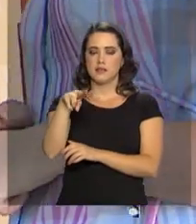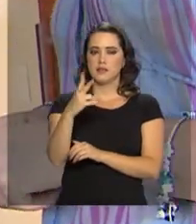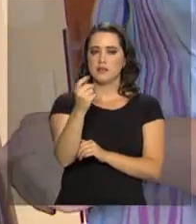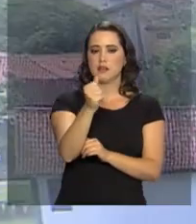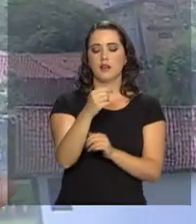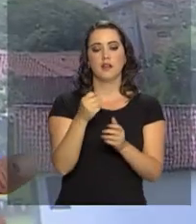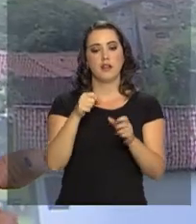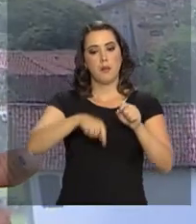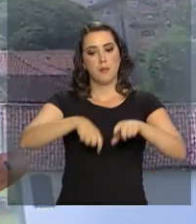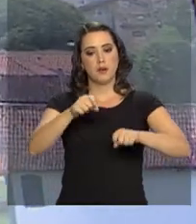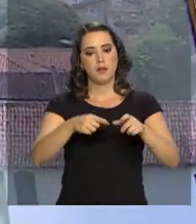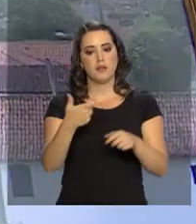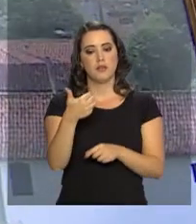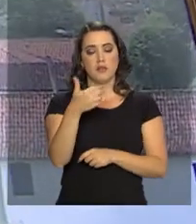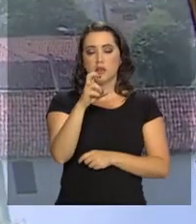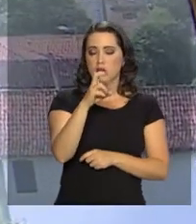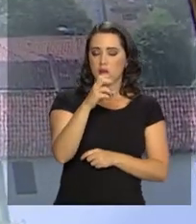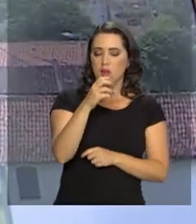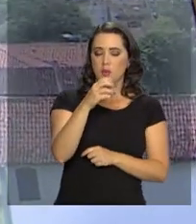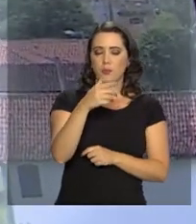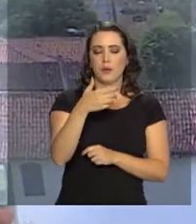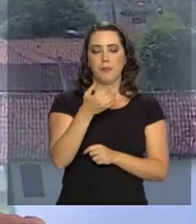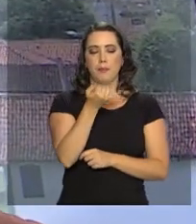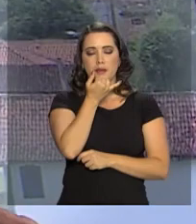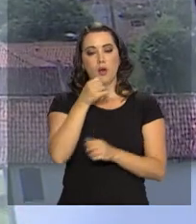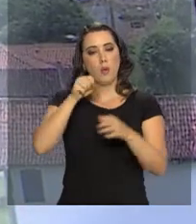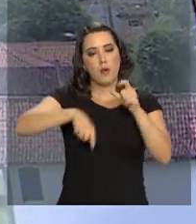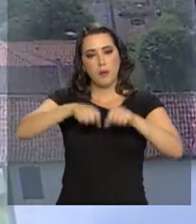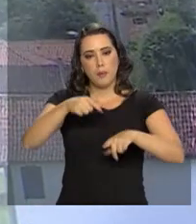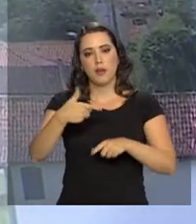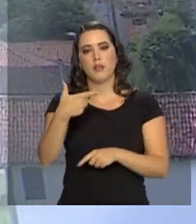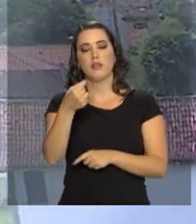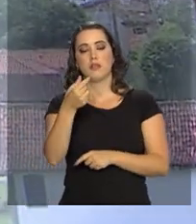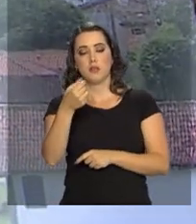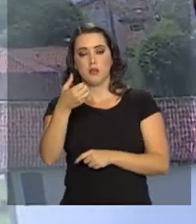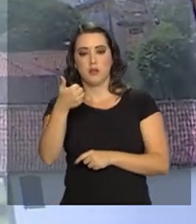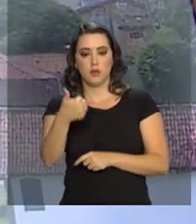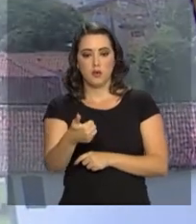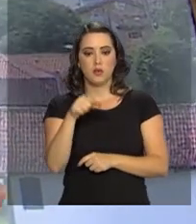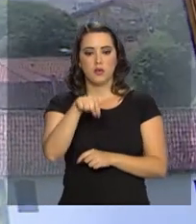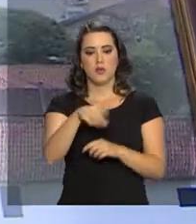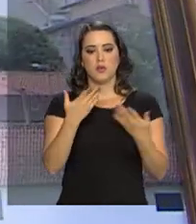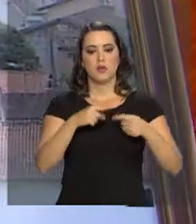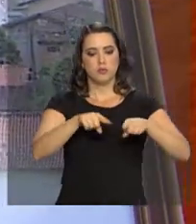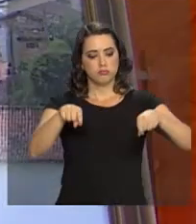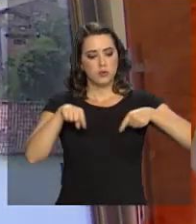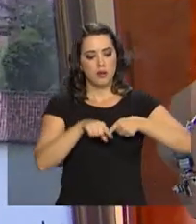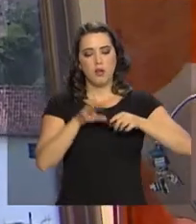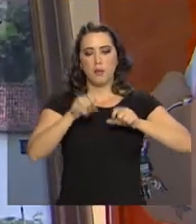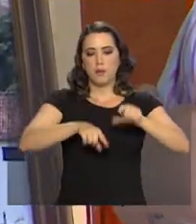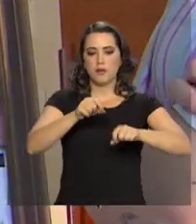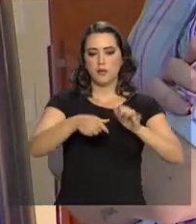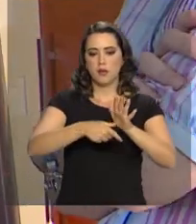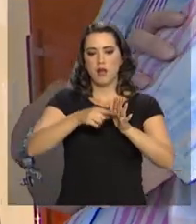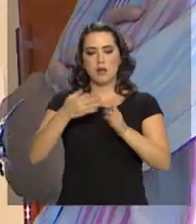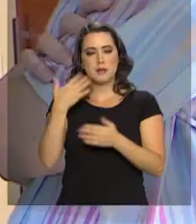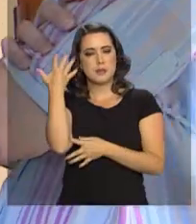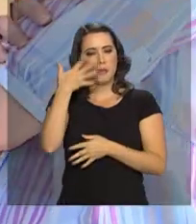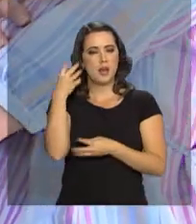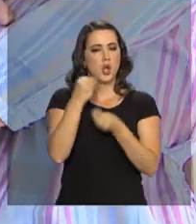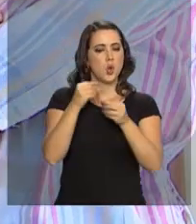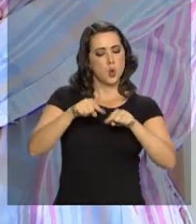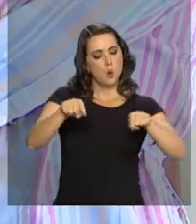em 2001. Aqui tinha uma praça arrumada, onde é que está a árvore, é um canteiro. Para cá era um triângulo.